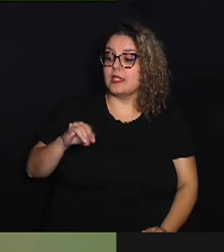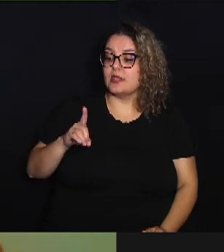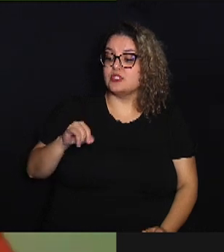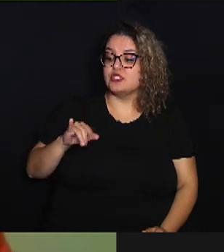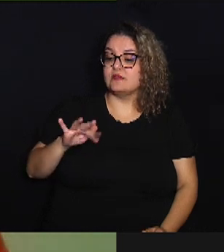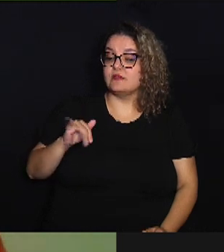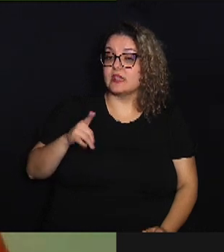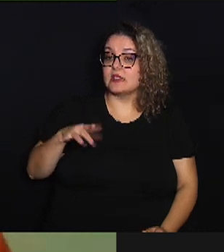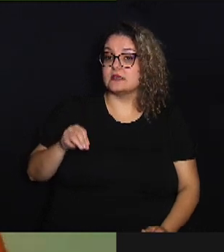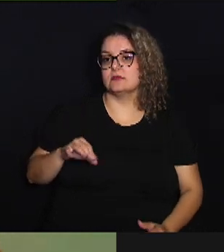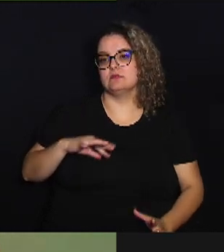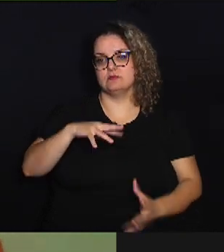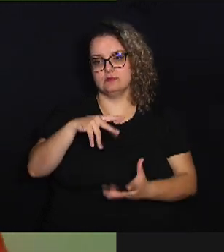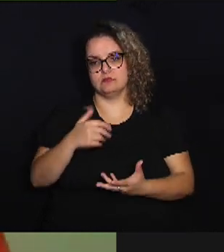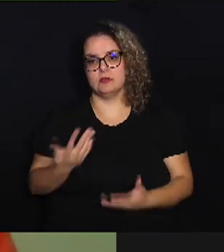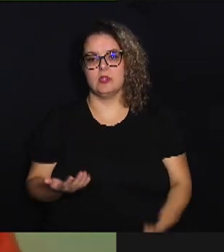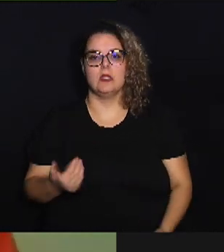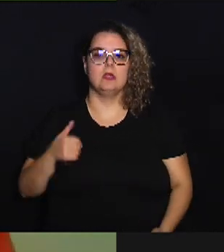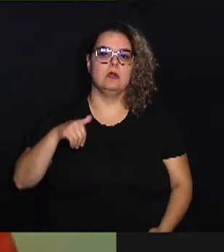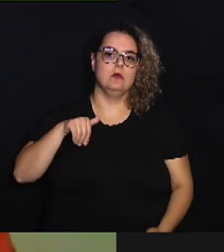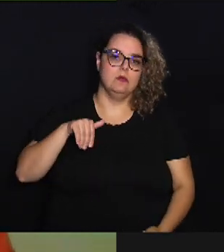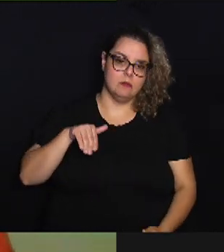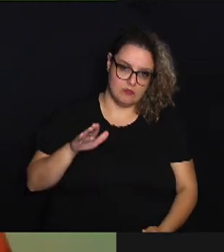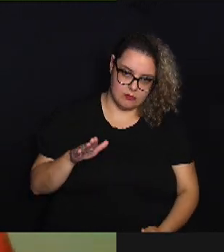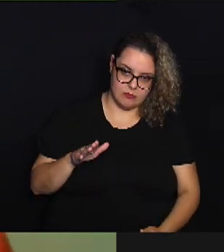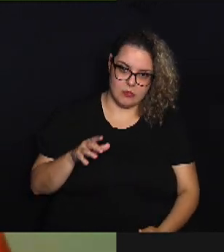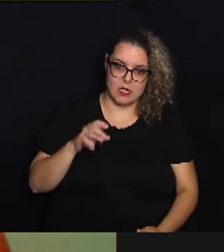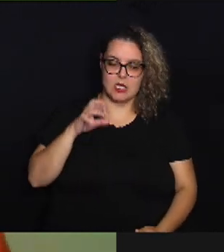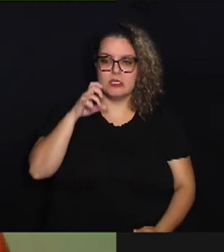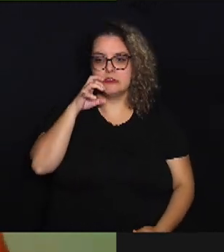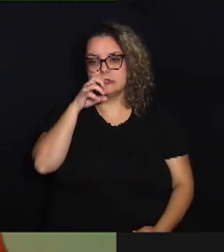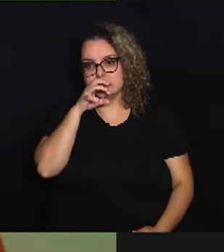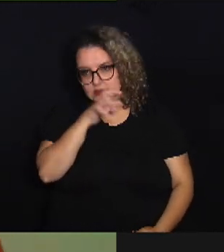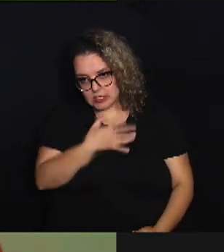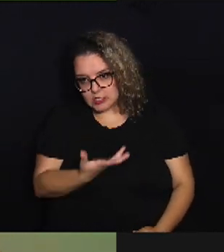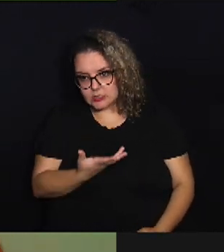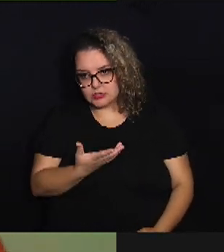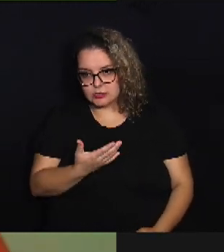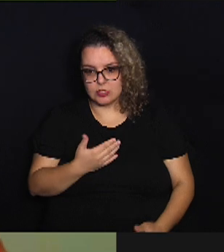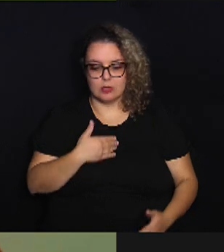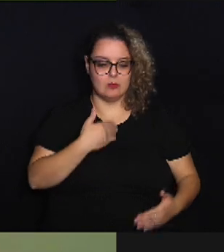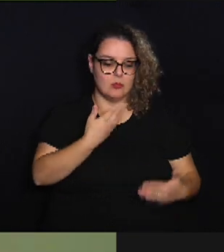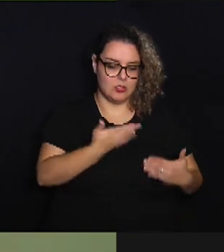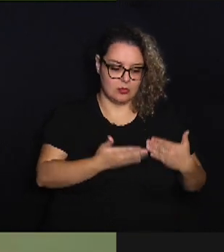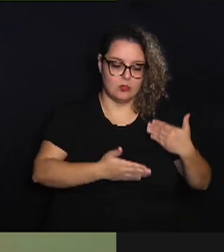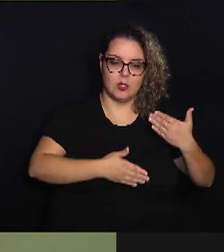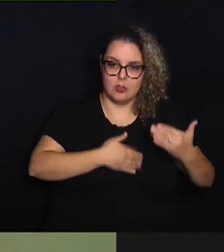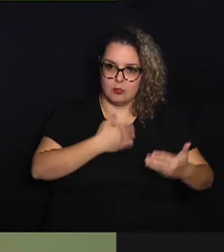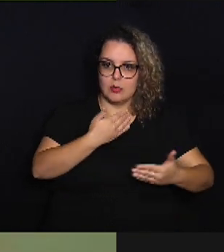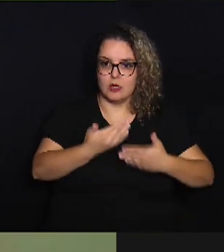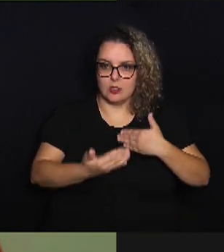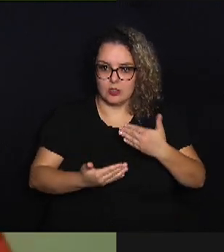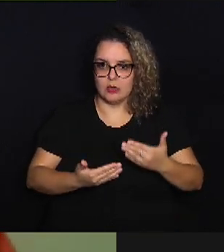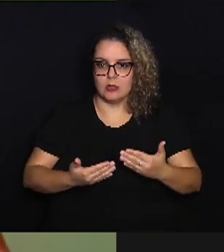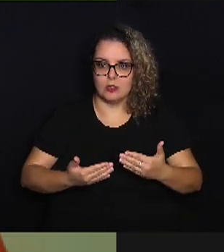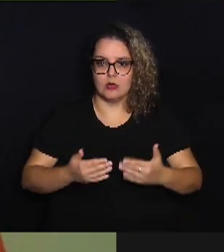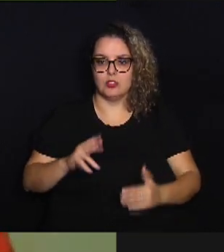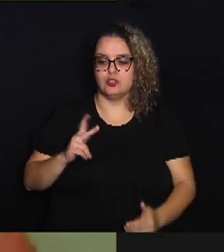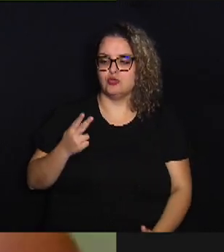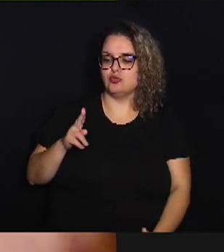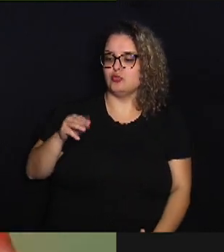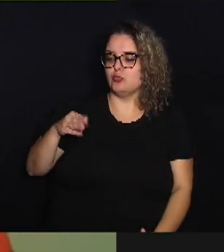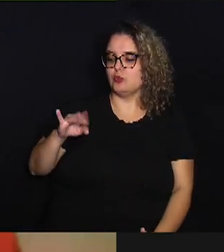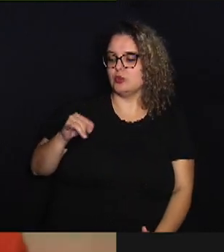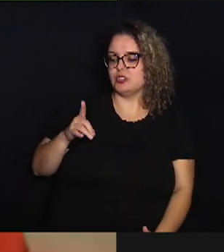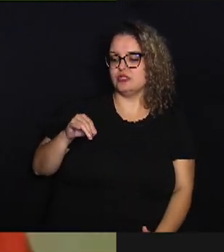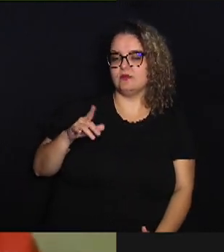também cada vez mais quente, pelo processo de umidificação do planeta, que eu